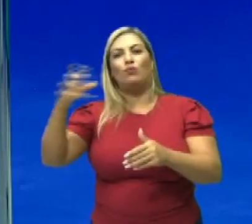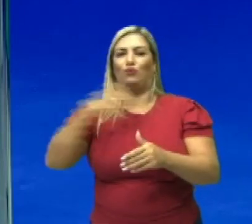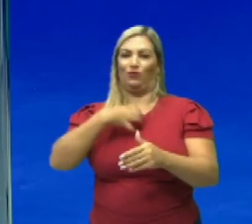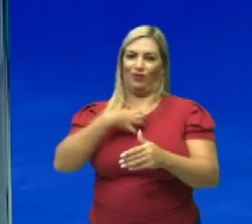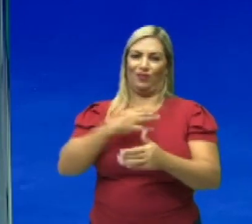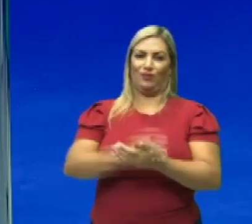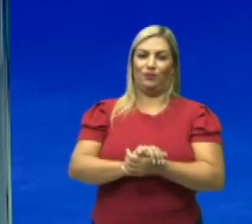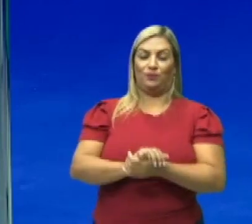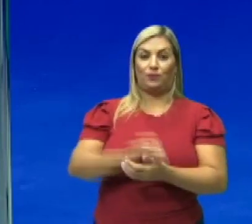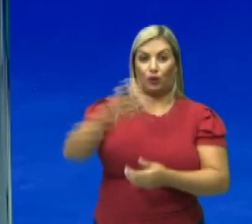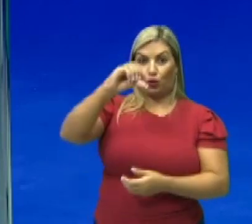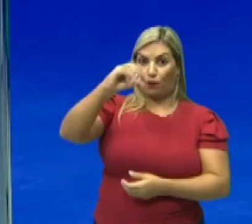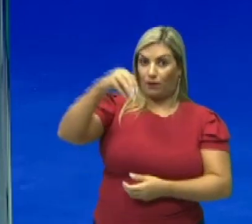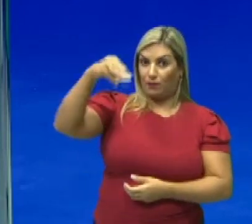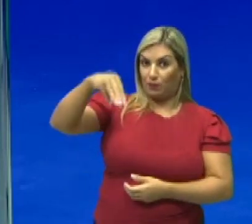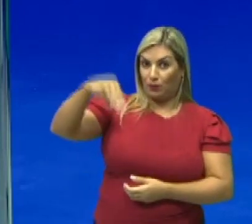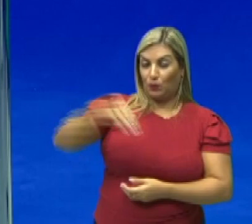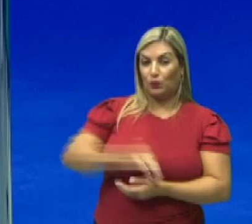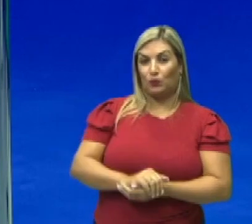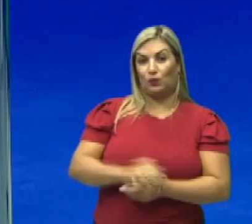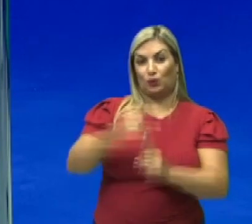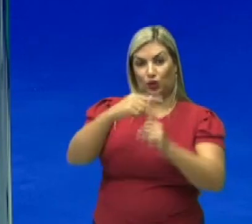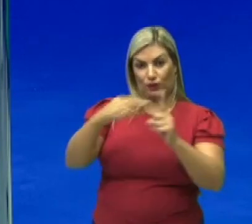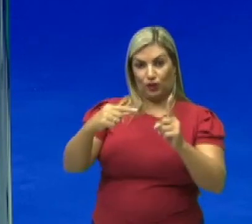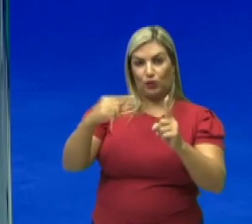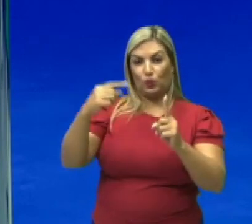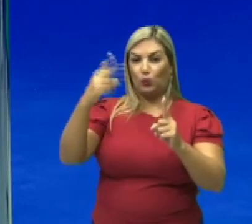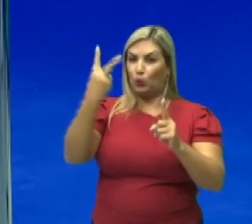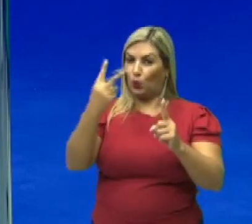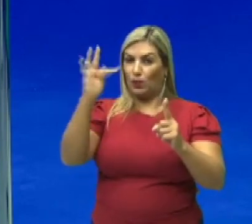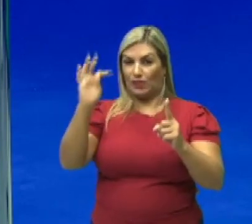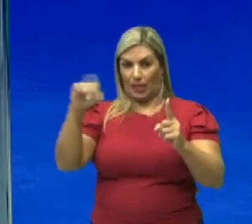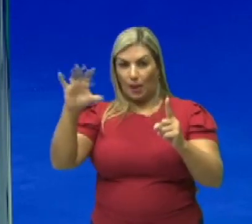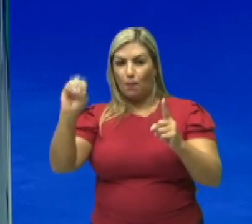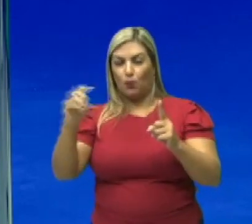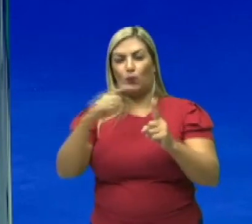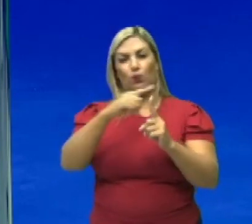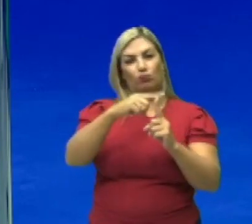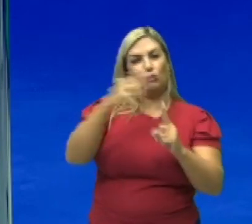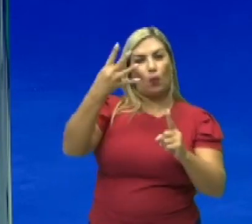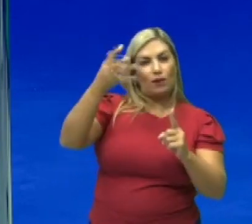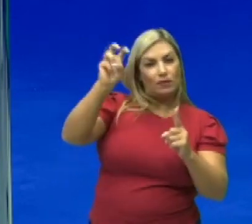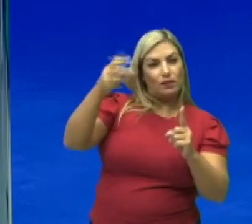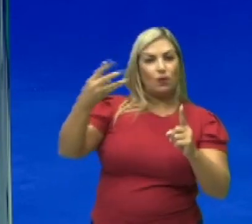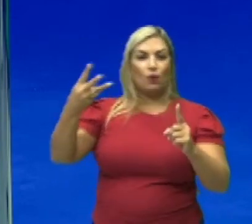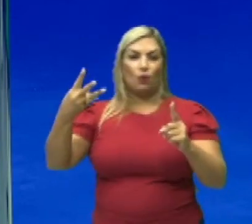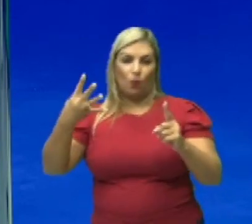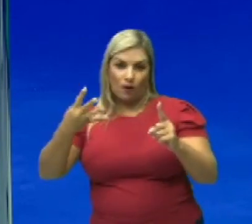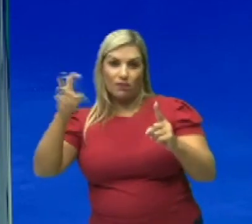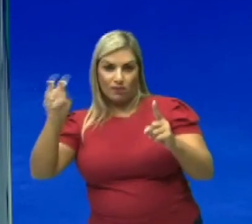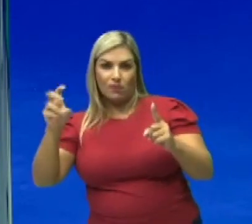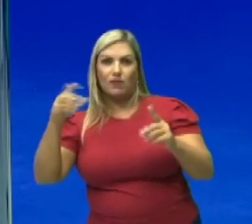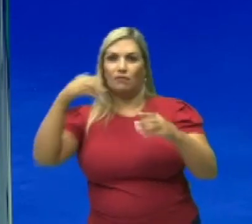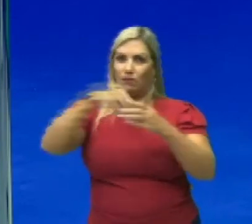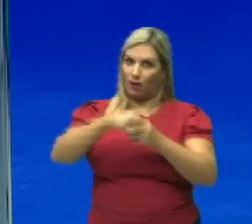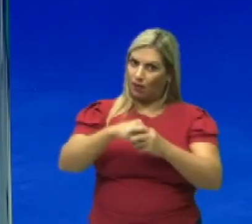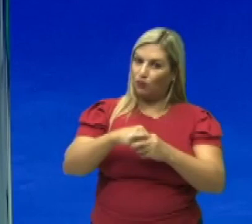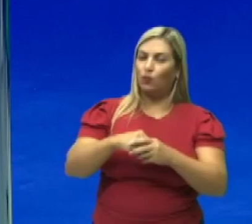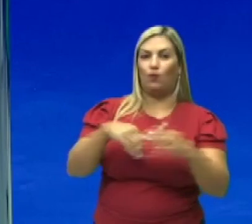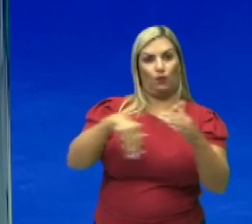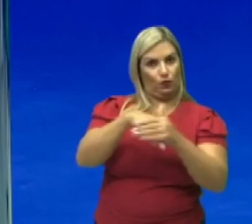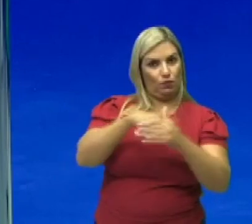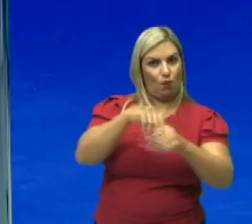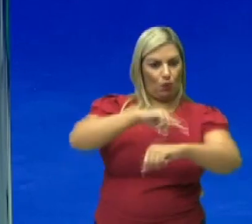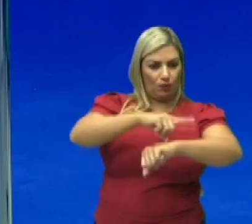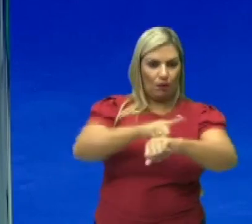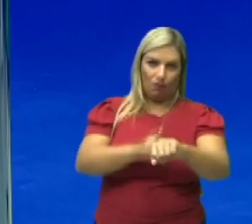partida tem 90 minutos, dividida em dois tempos de 45 cada. Isso é considerado para o futebol.